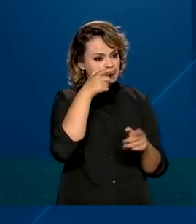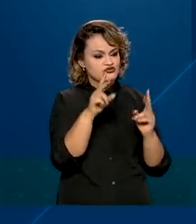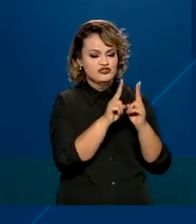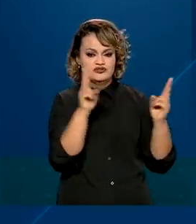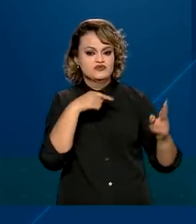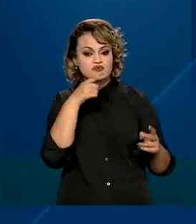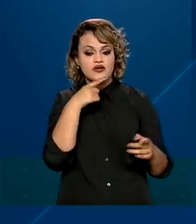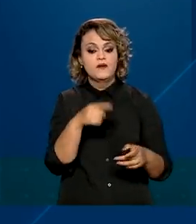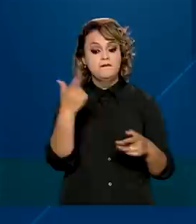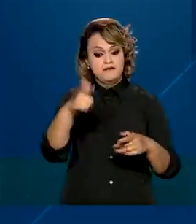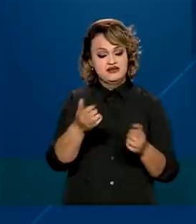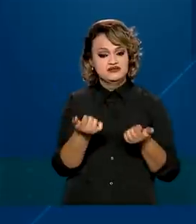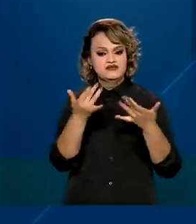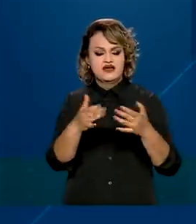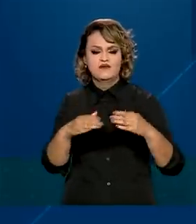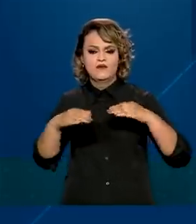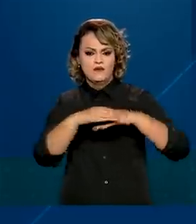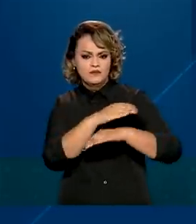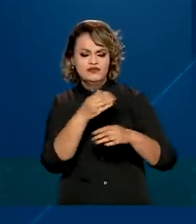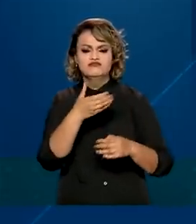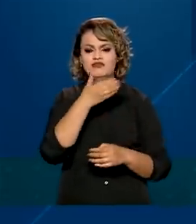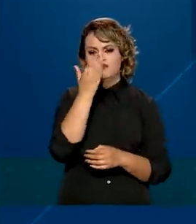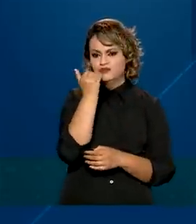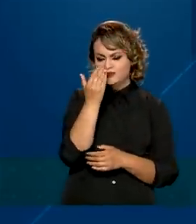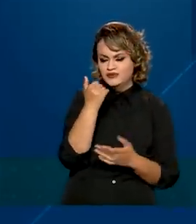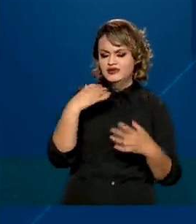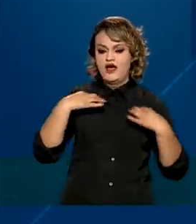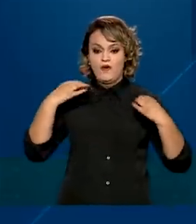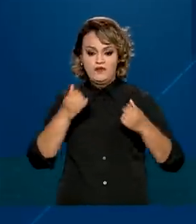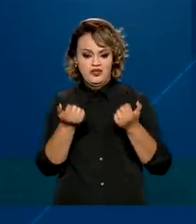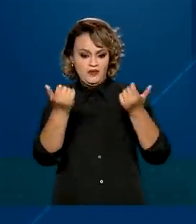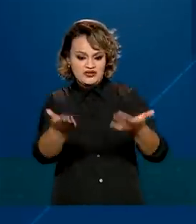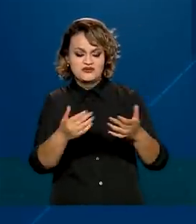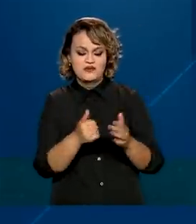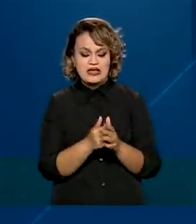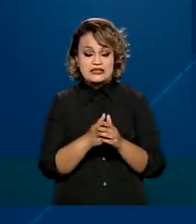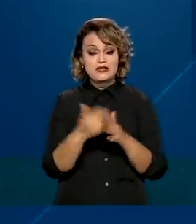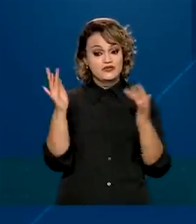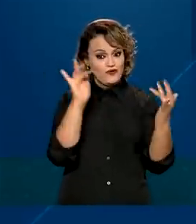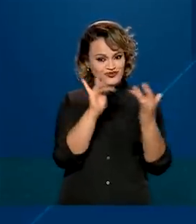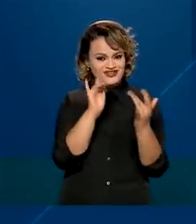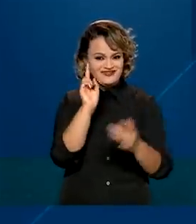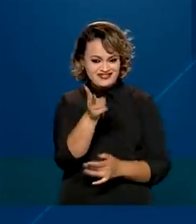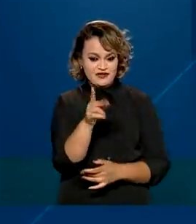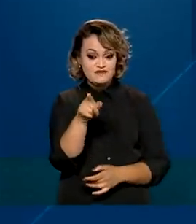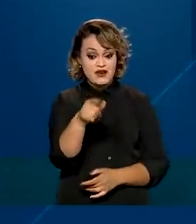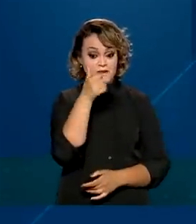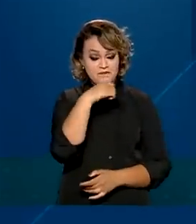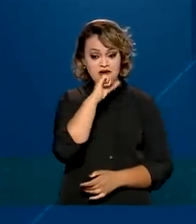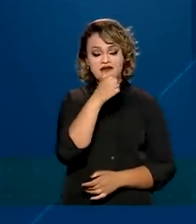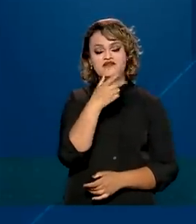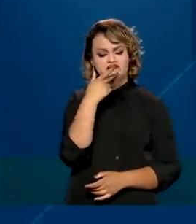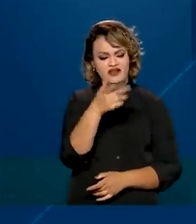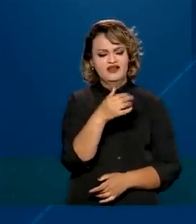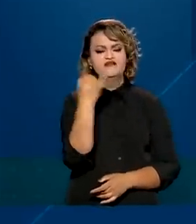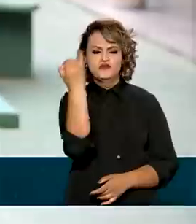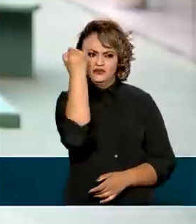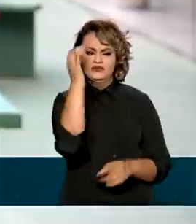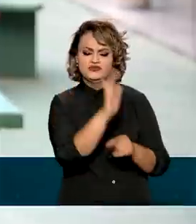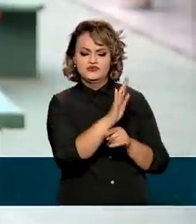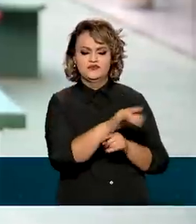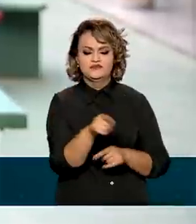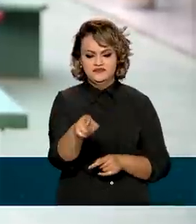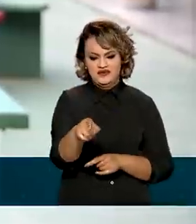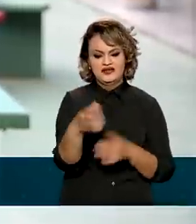e calçados. As mães e os alunos contam que o contato frequente e o apoio da escola foram fundamentais nesse período.